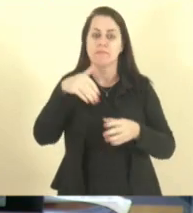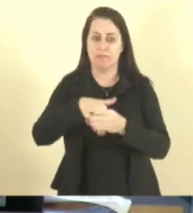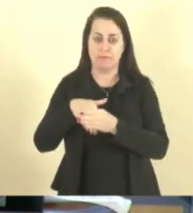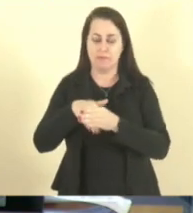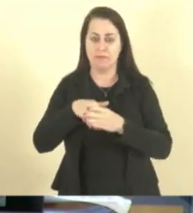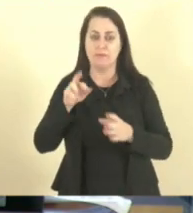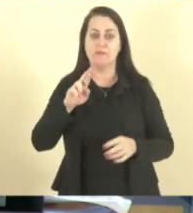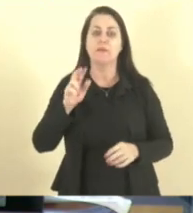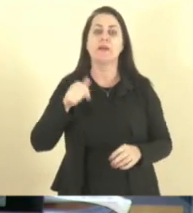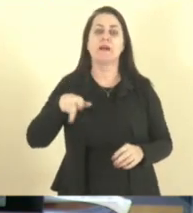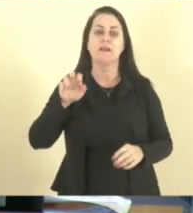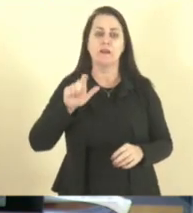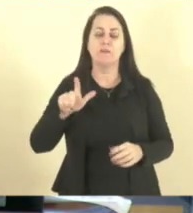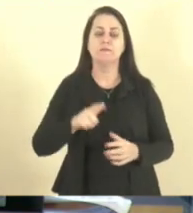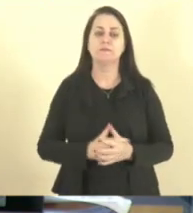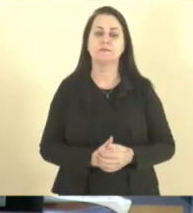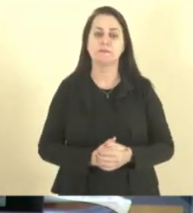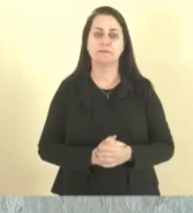Raquel, como vota?